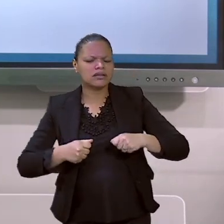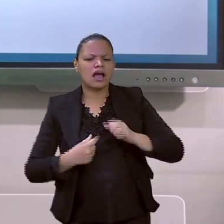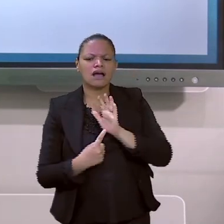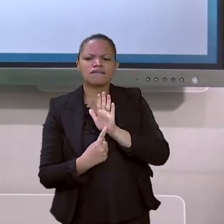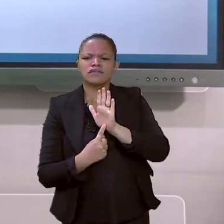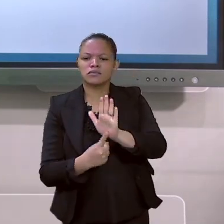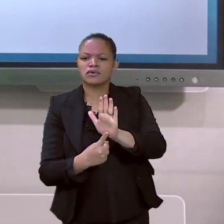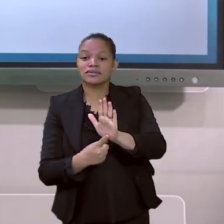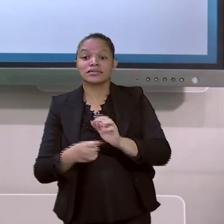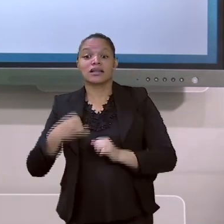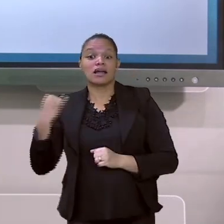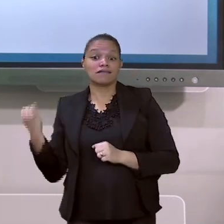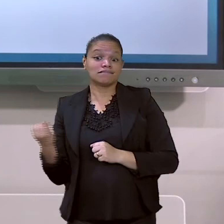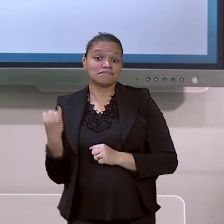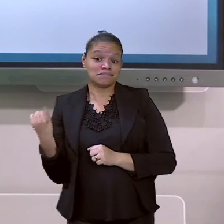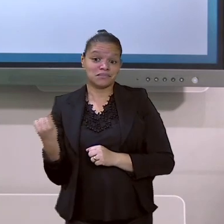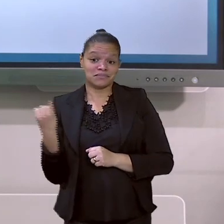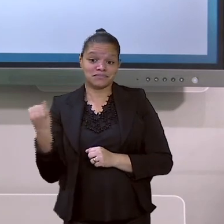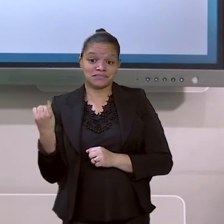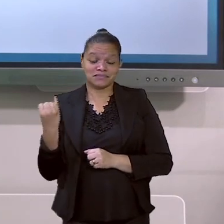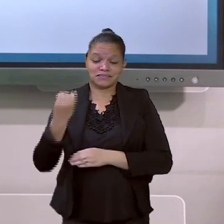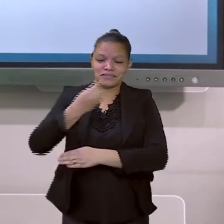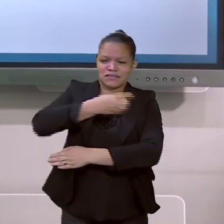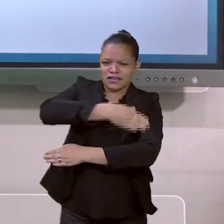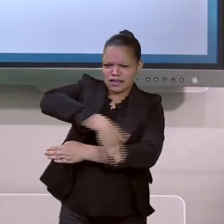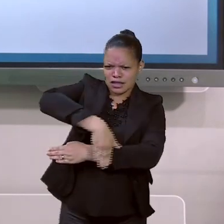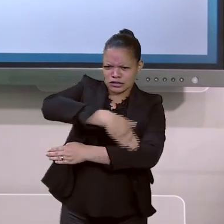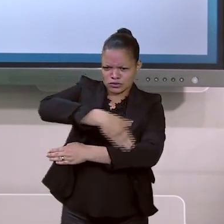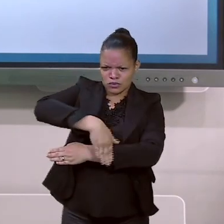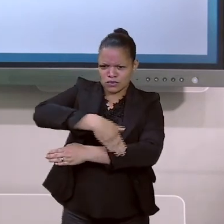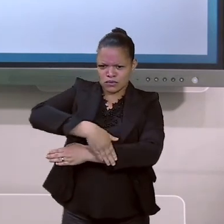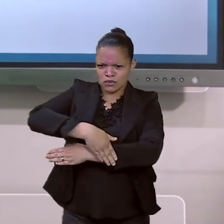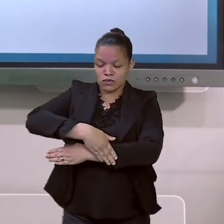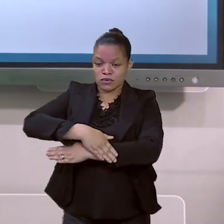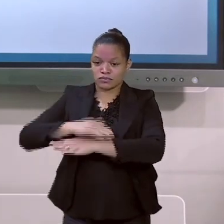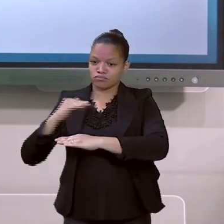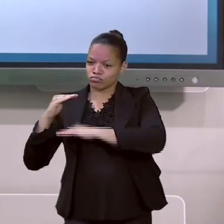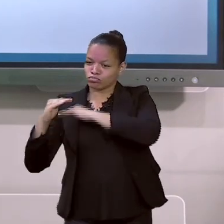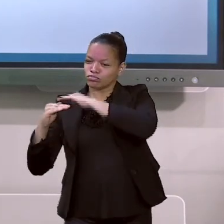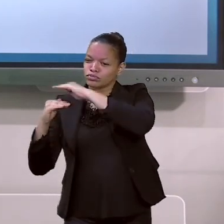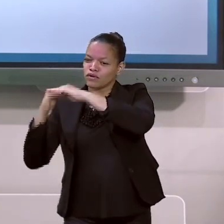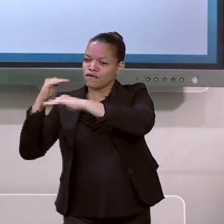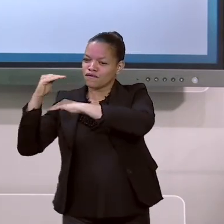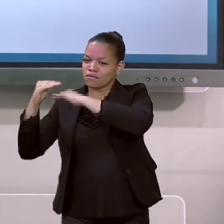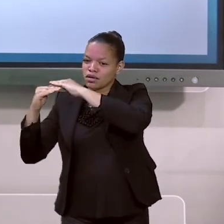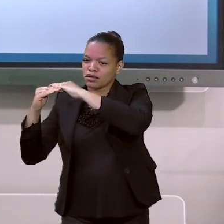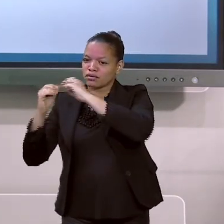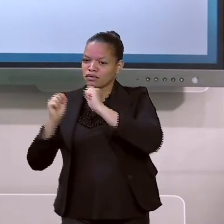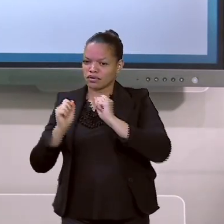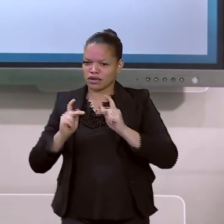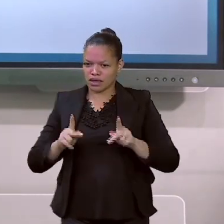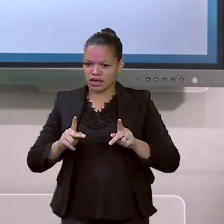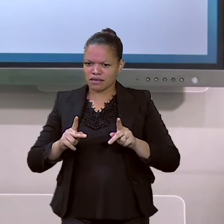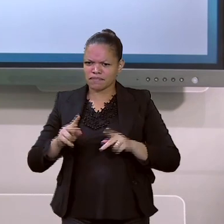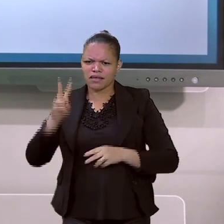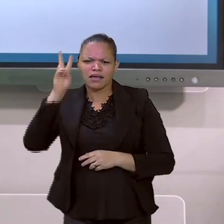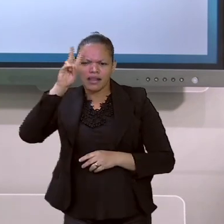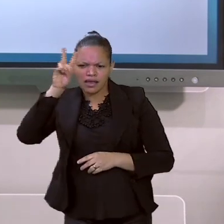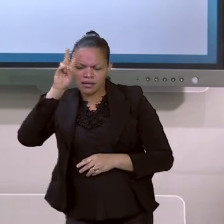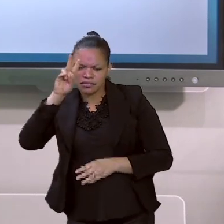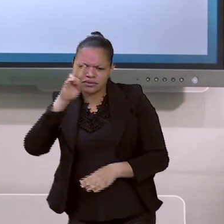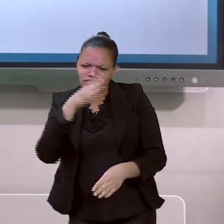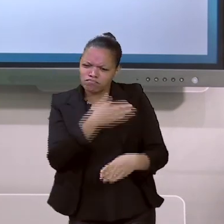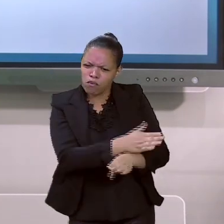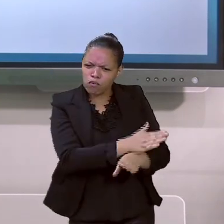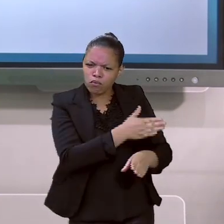como é importante as ruas, porque é através delas que nós crescemos, ok? E atenção, para acessar nossas atividades na